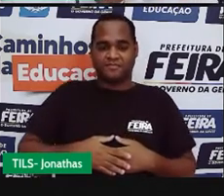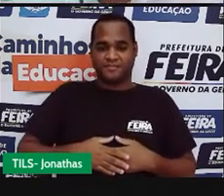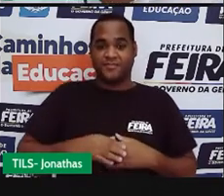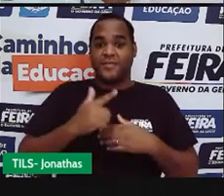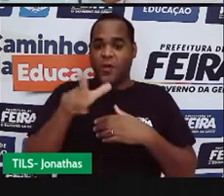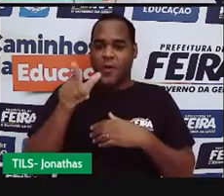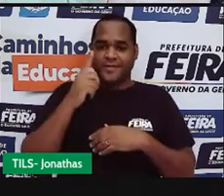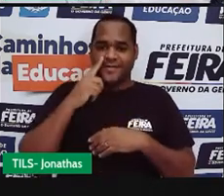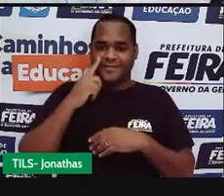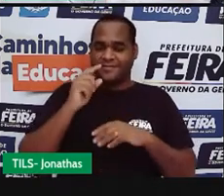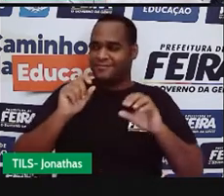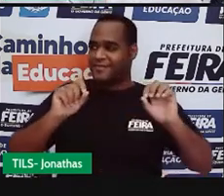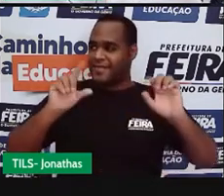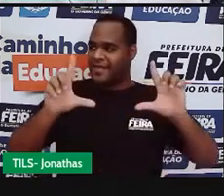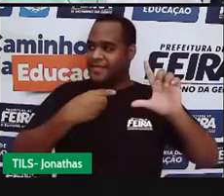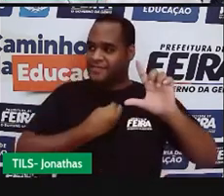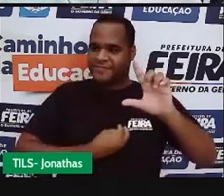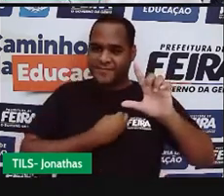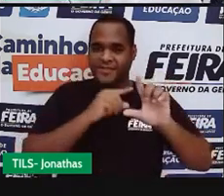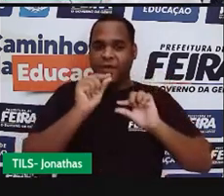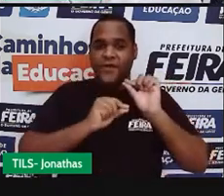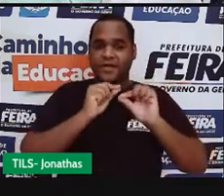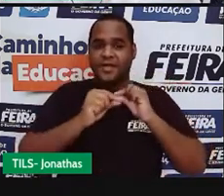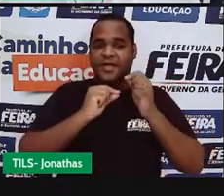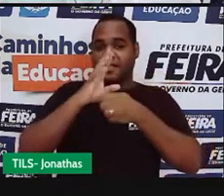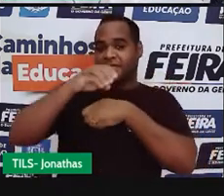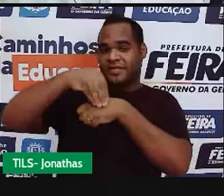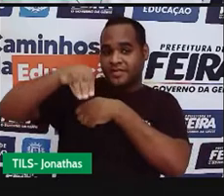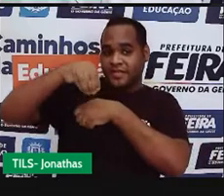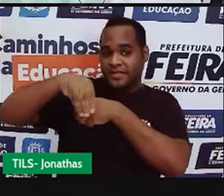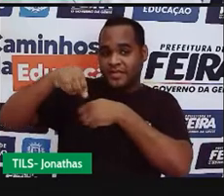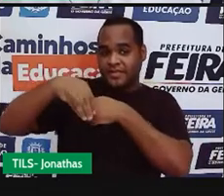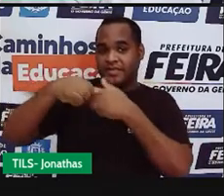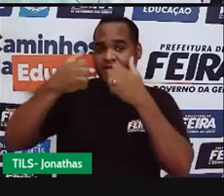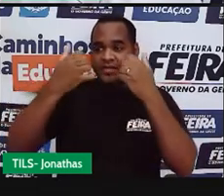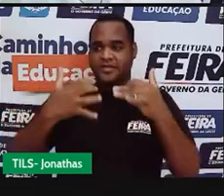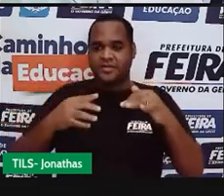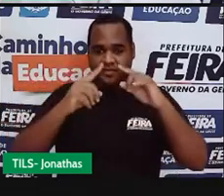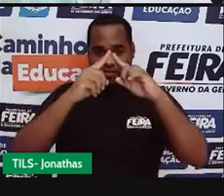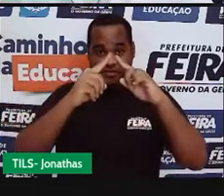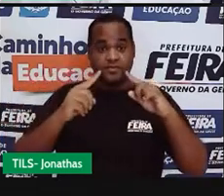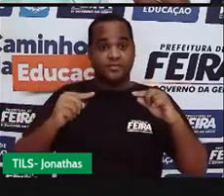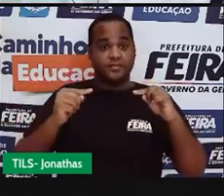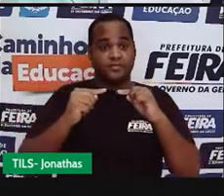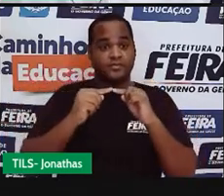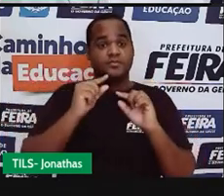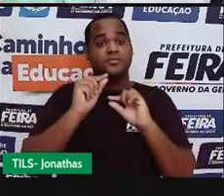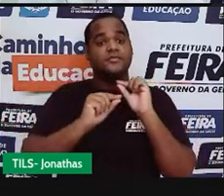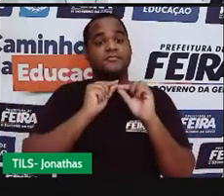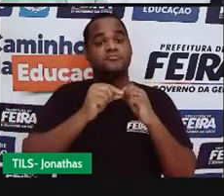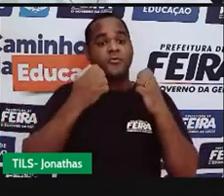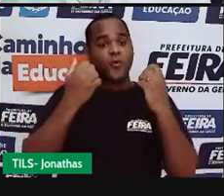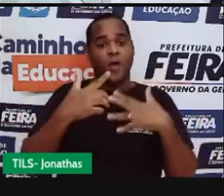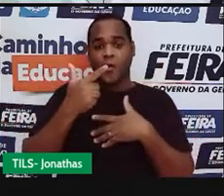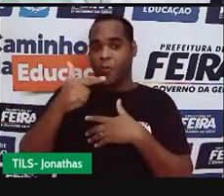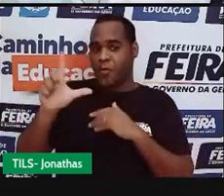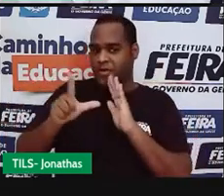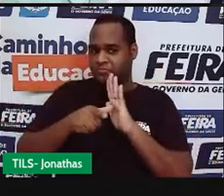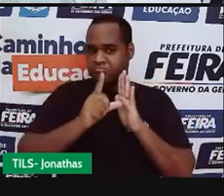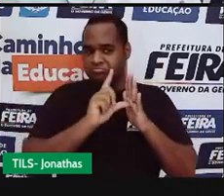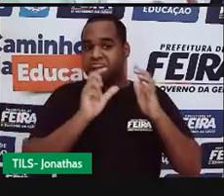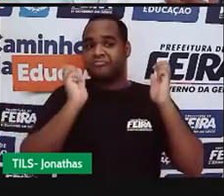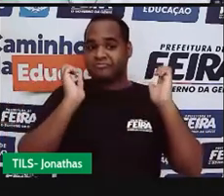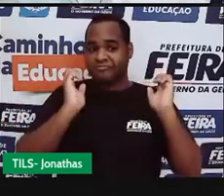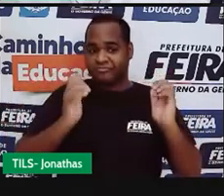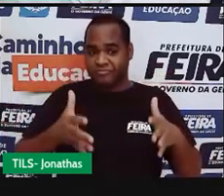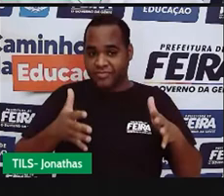veja só. Olha só essas informações aqui sobre triângulos, que em outra aula, gente já teve